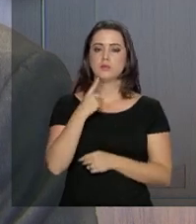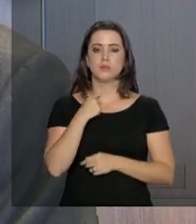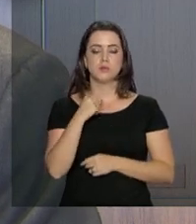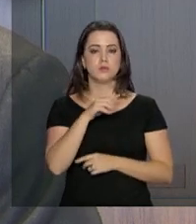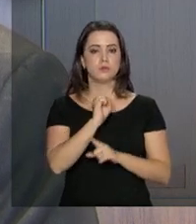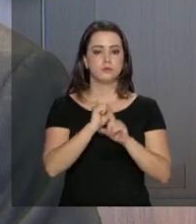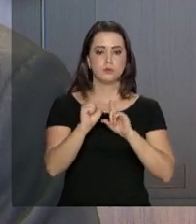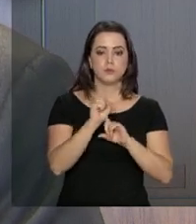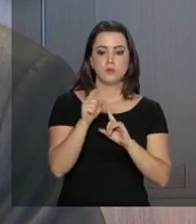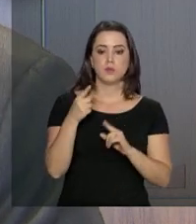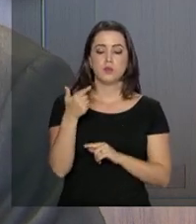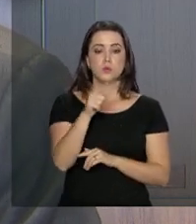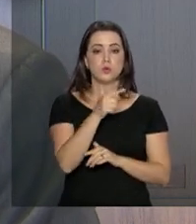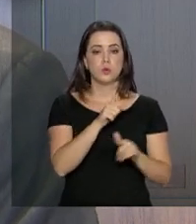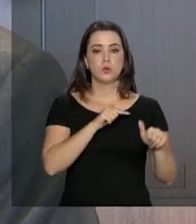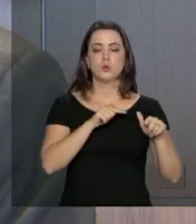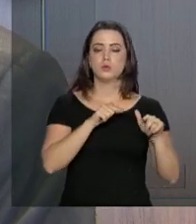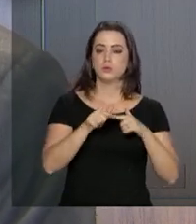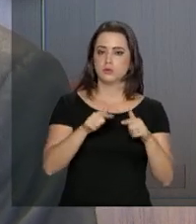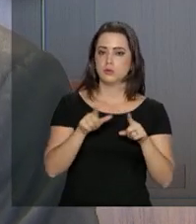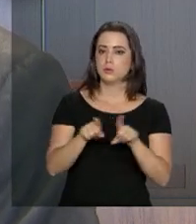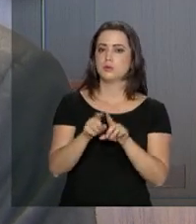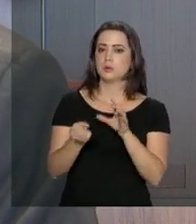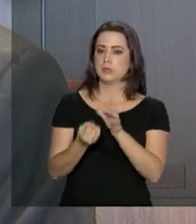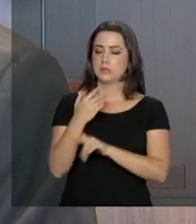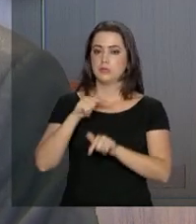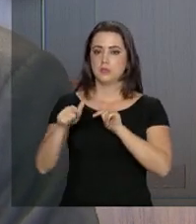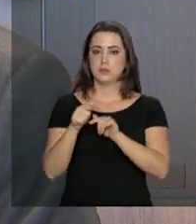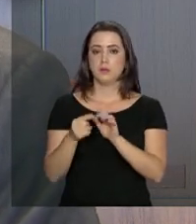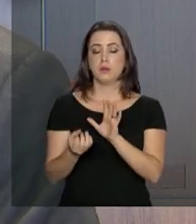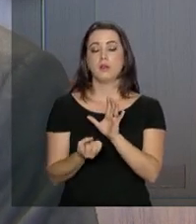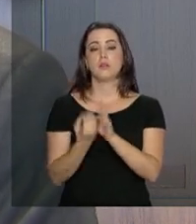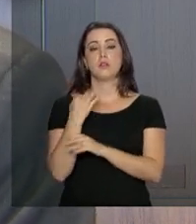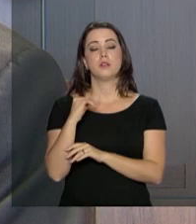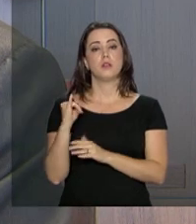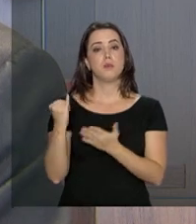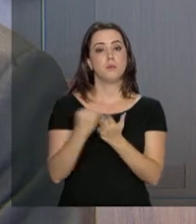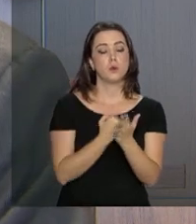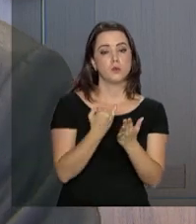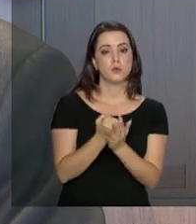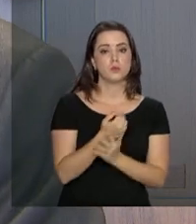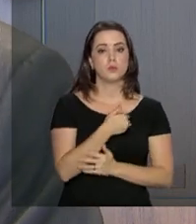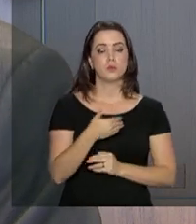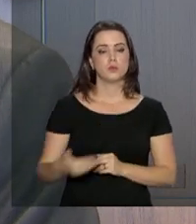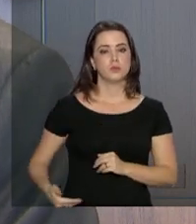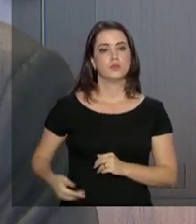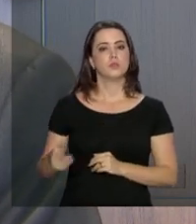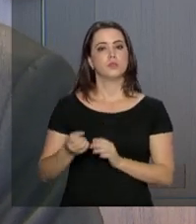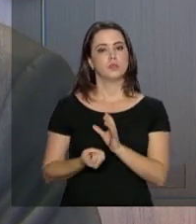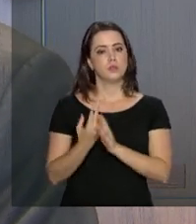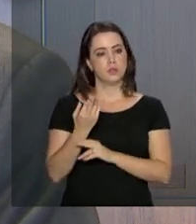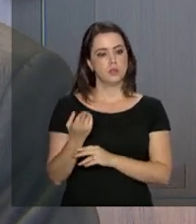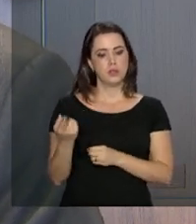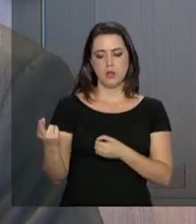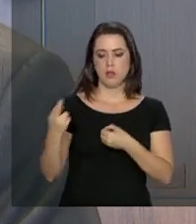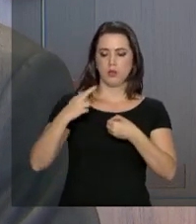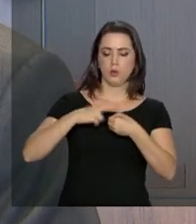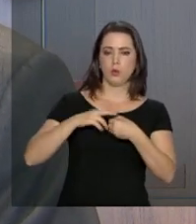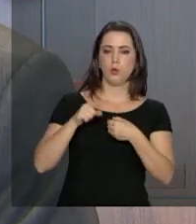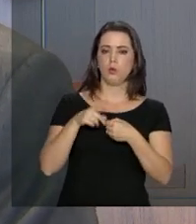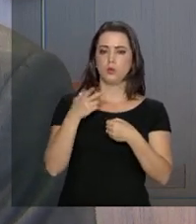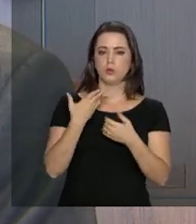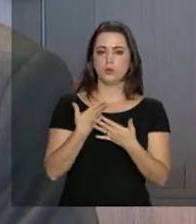social. Mas, entre outras coisas, gera emprego, gera impostos para o governo, gera retorno para o Estado desse